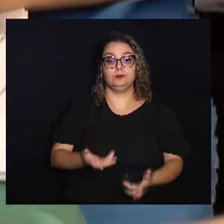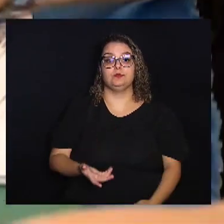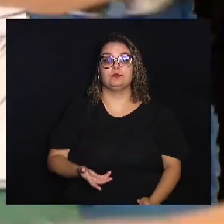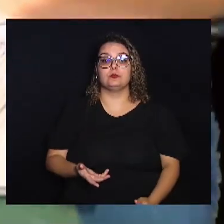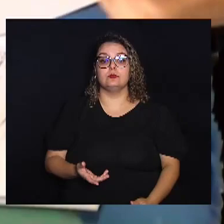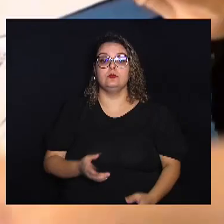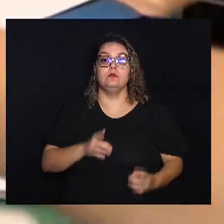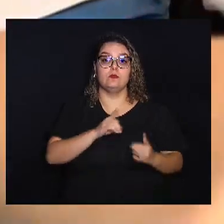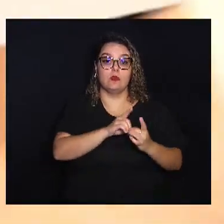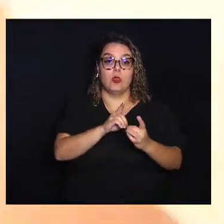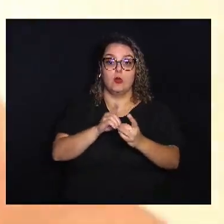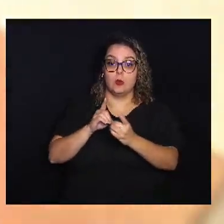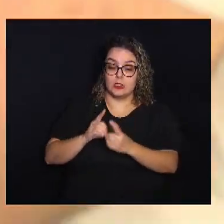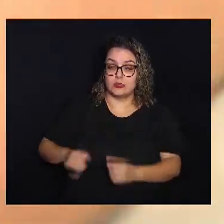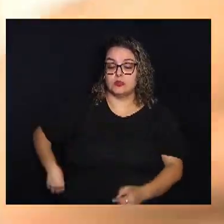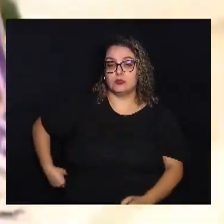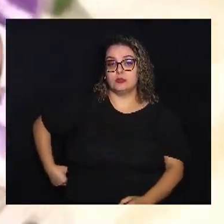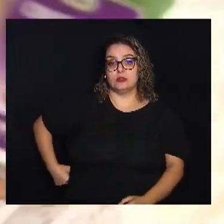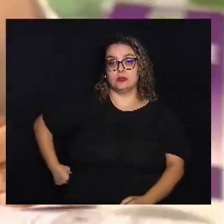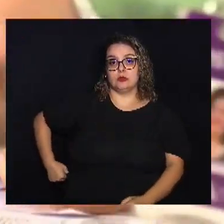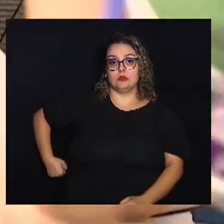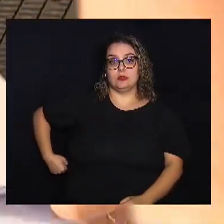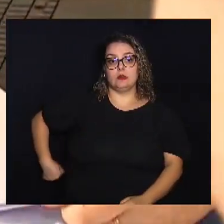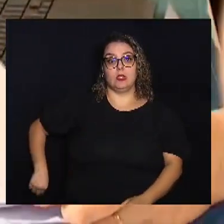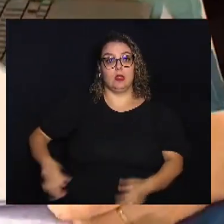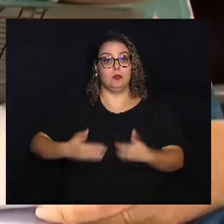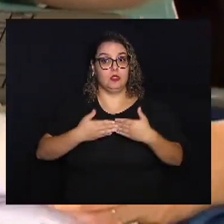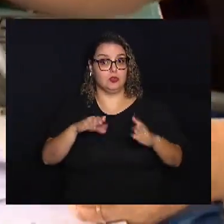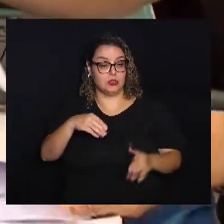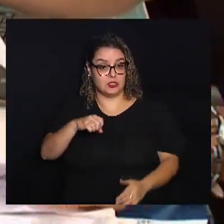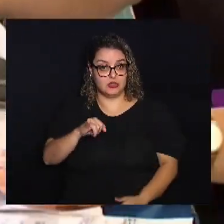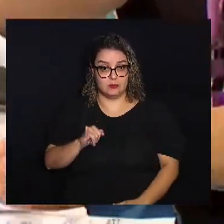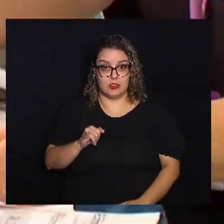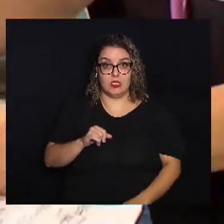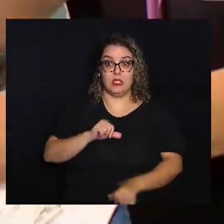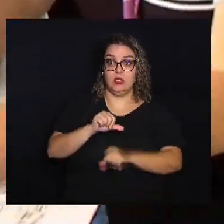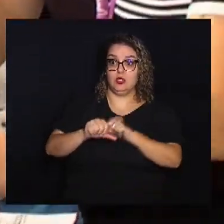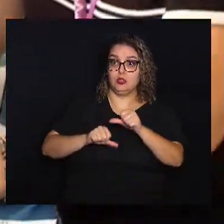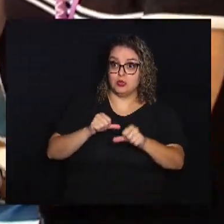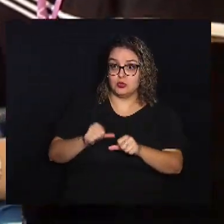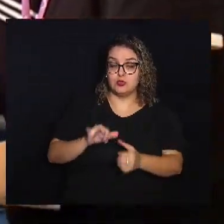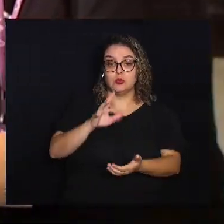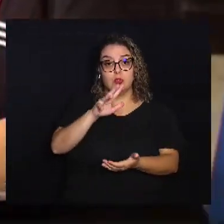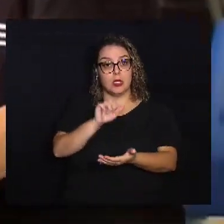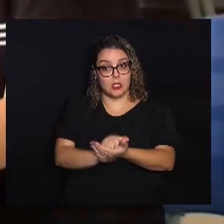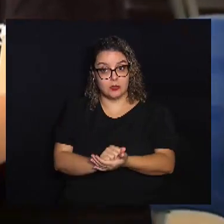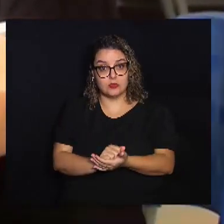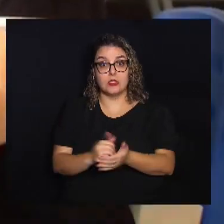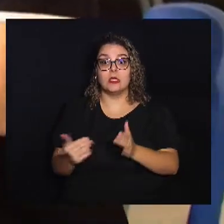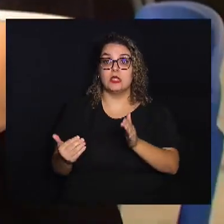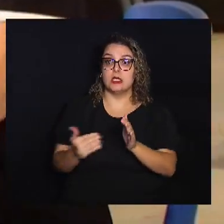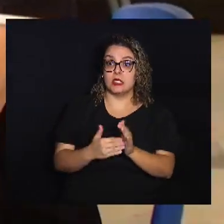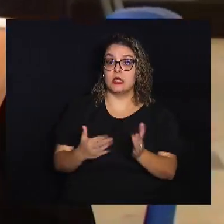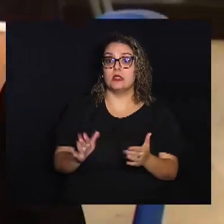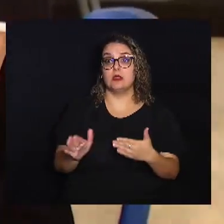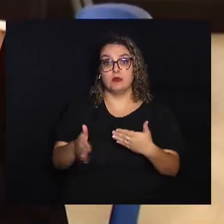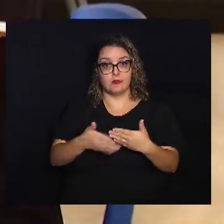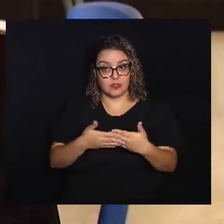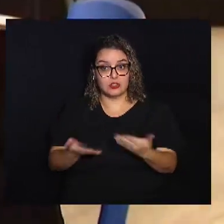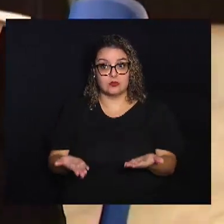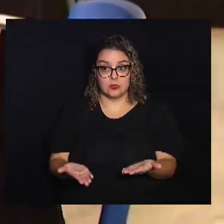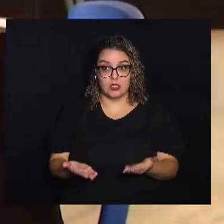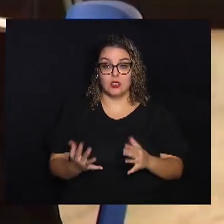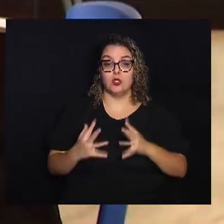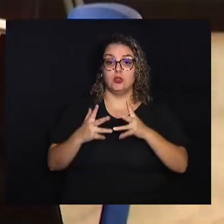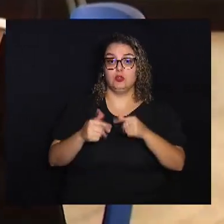atendimentos, abertura de MEI, as alterações no cadastro e até mesmo fechamento então todas